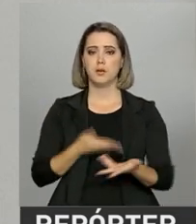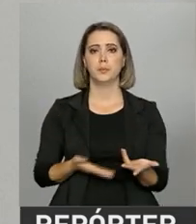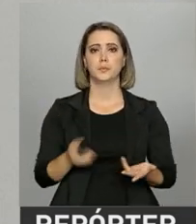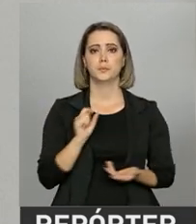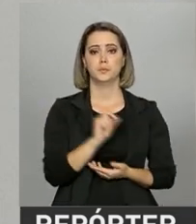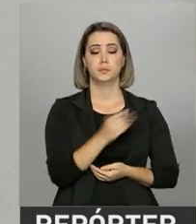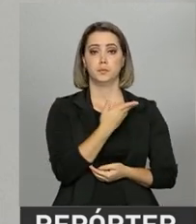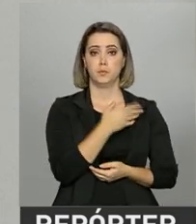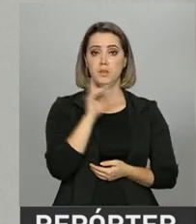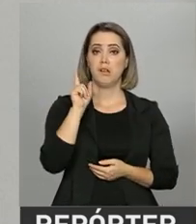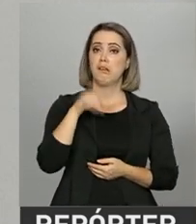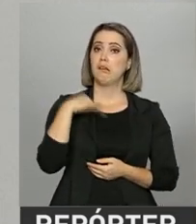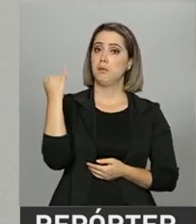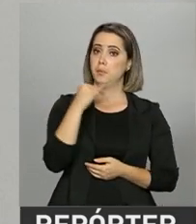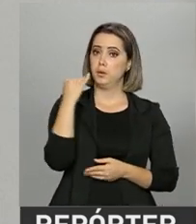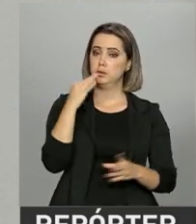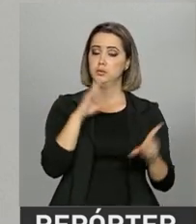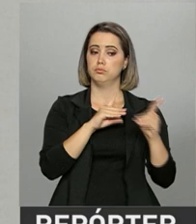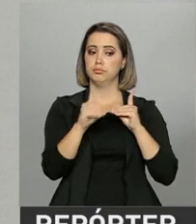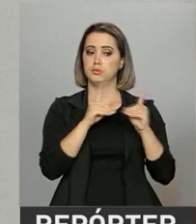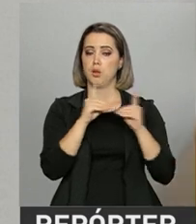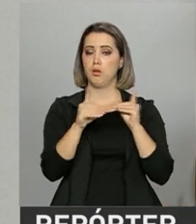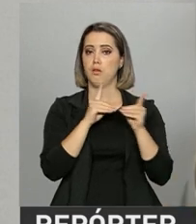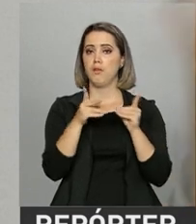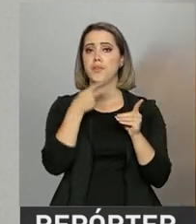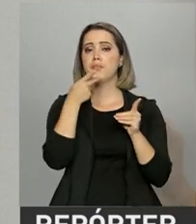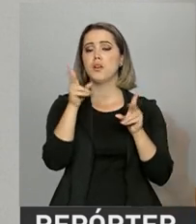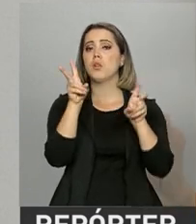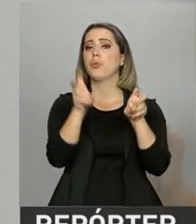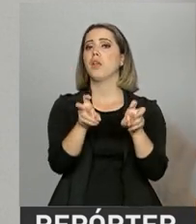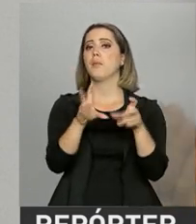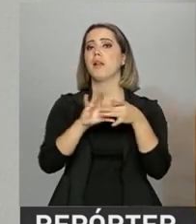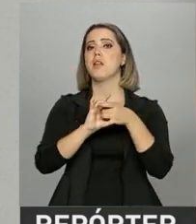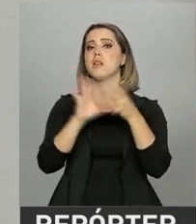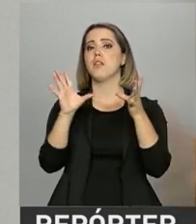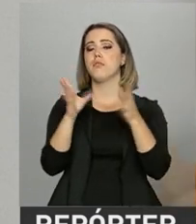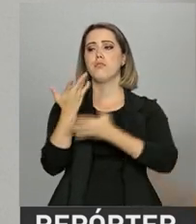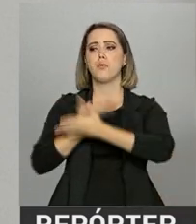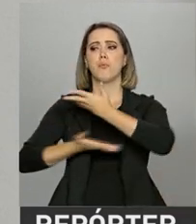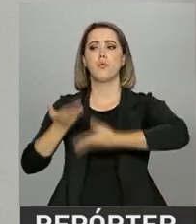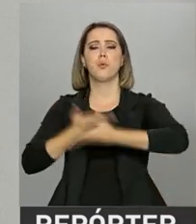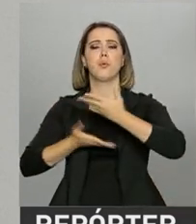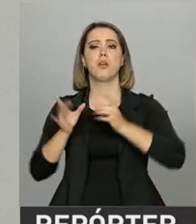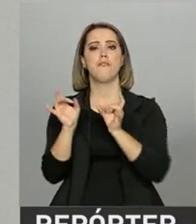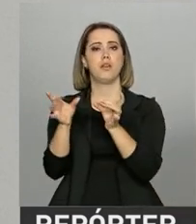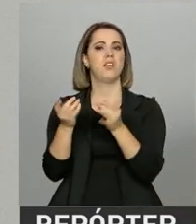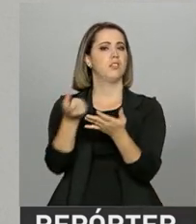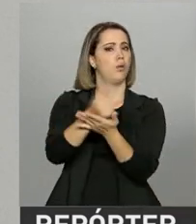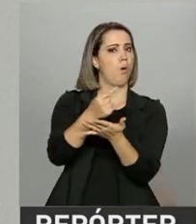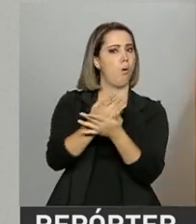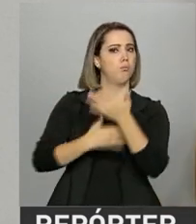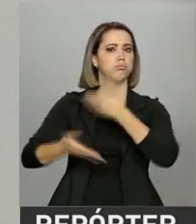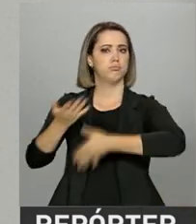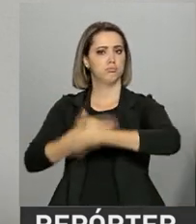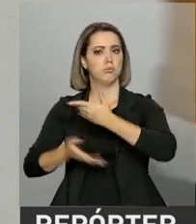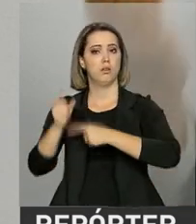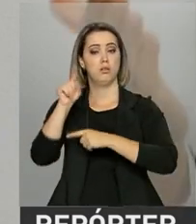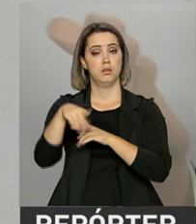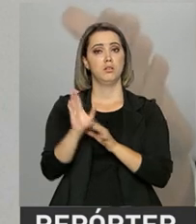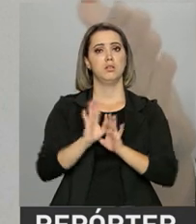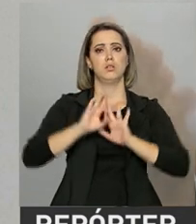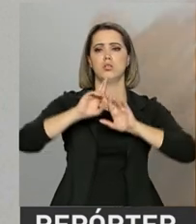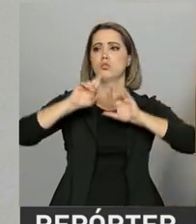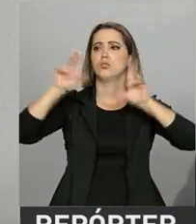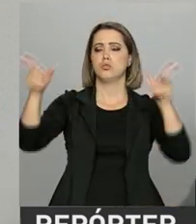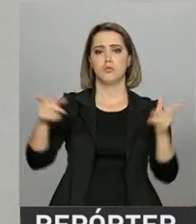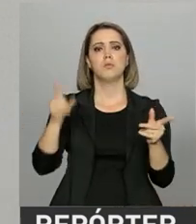a questão do livre comércio, inclusive permitindo várias manifestações que foram consideradas relevantes, inclusive a